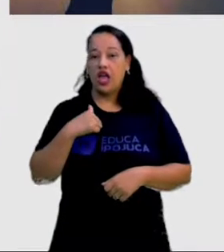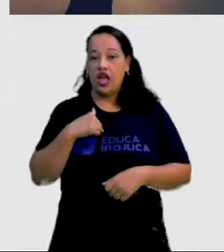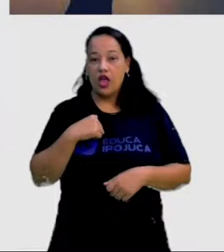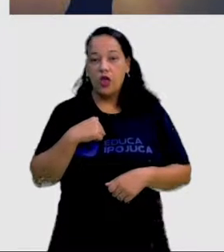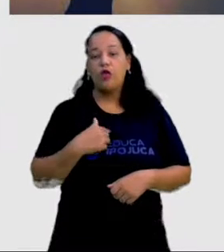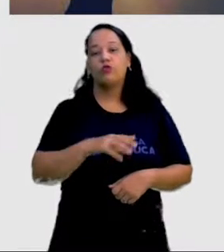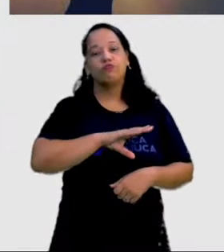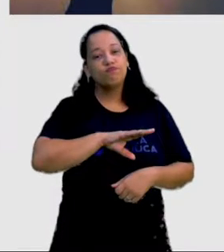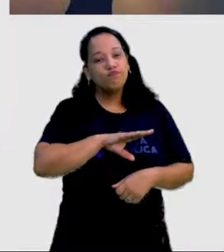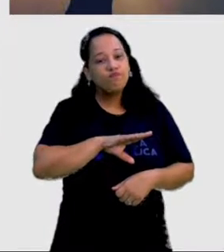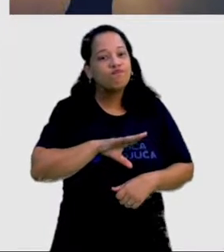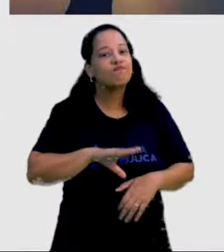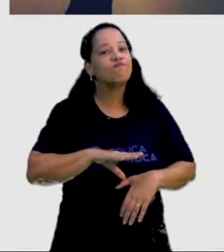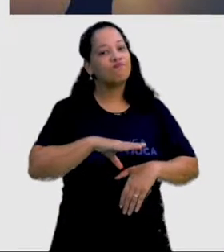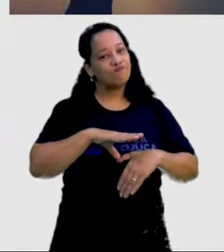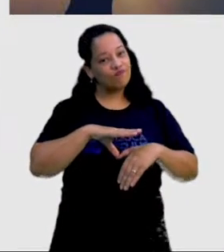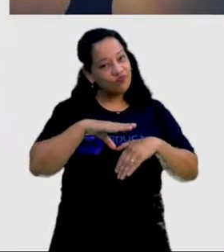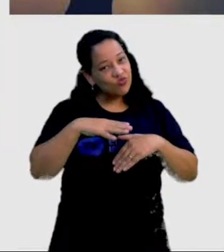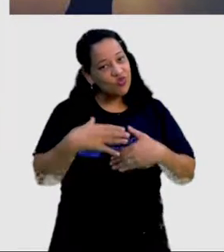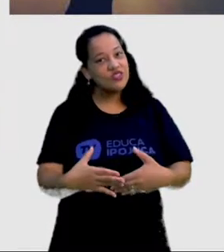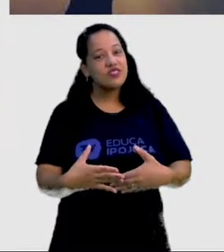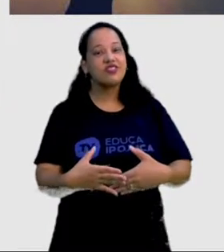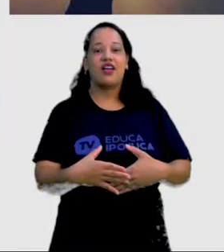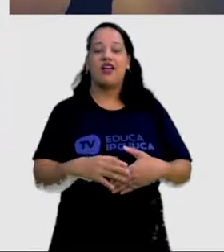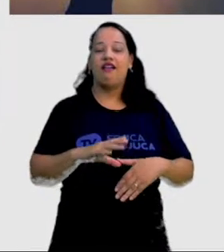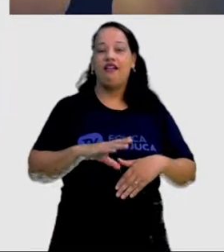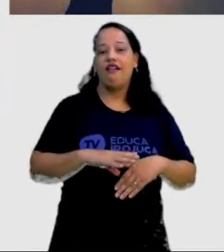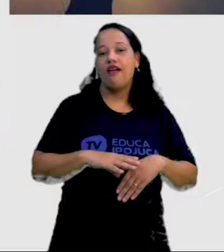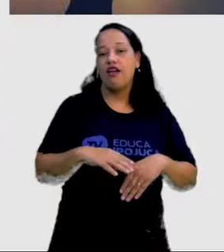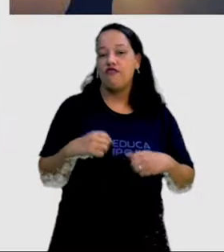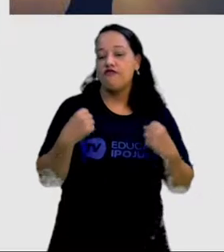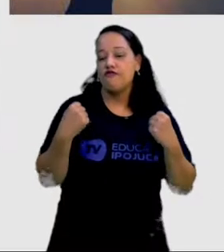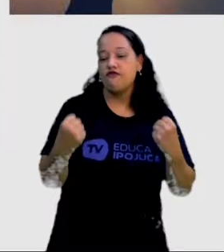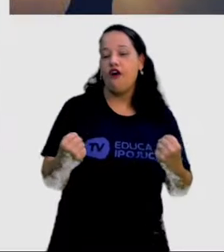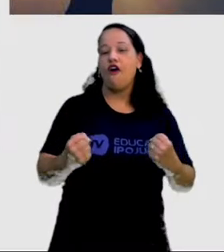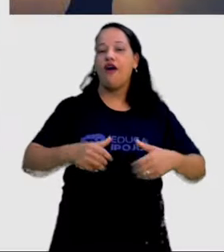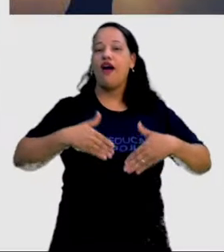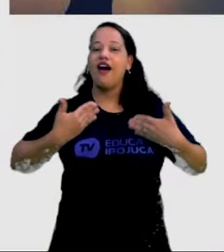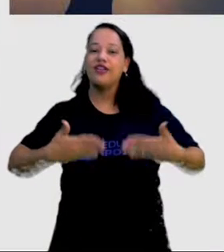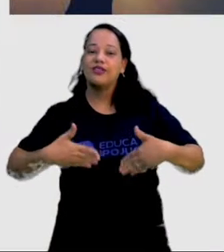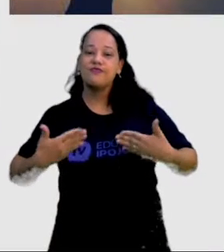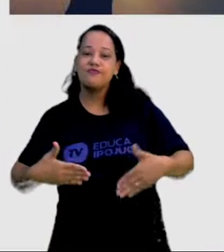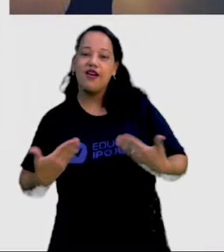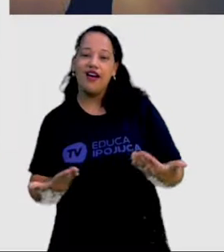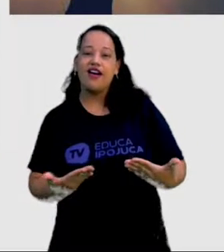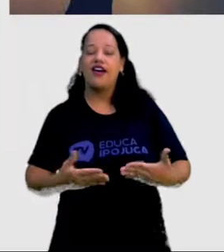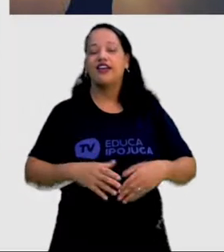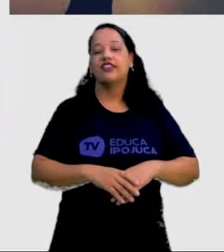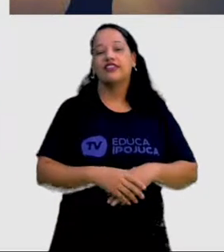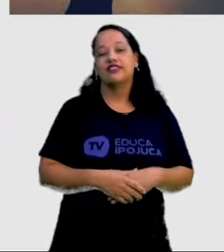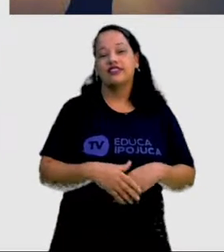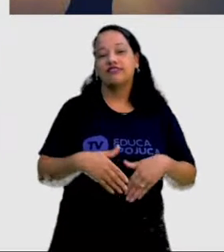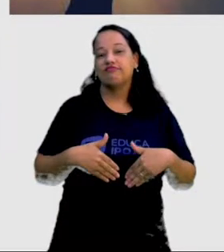tá? A gente fica com mais disposição, se sente mais forte, mais animados, né? Com